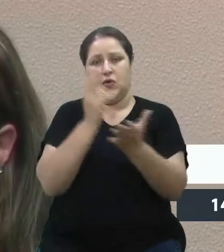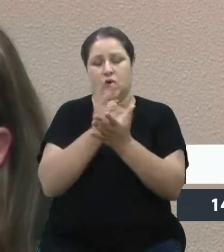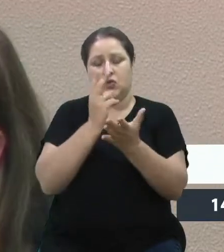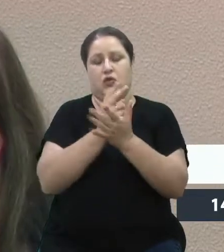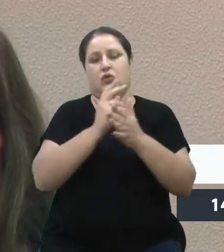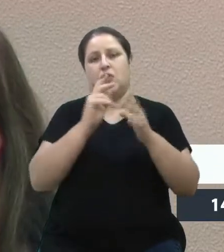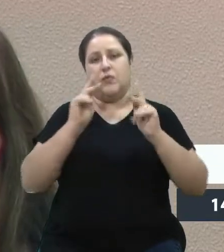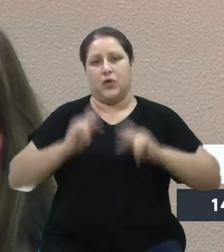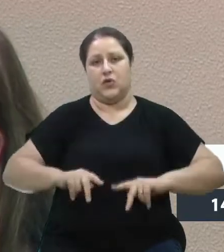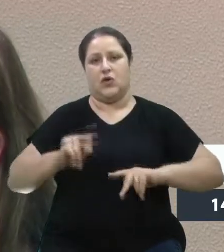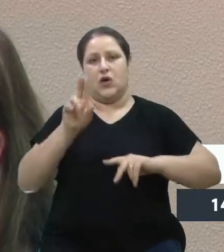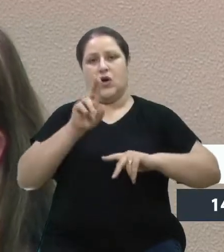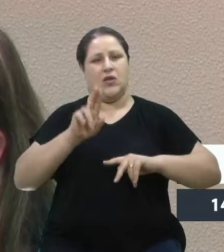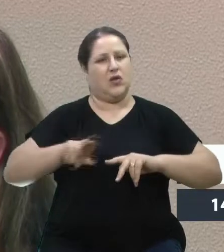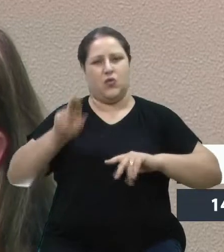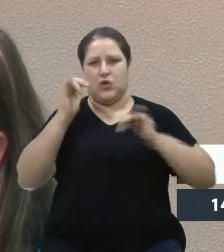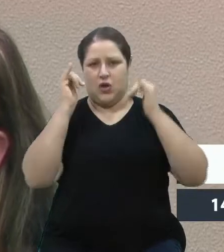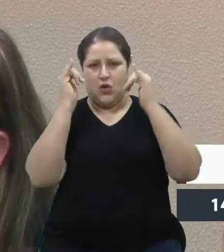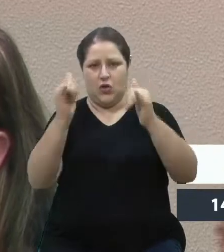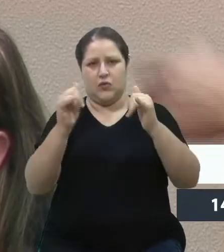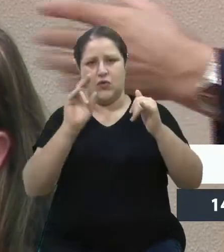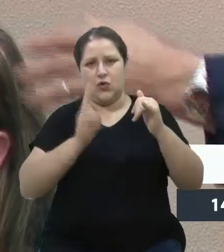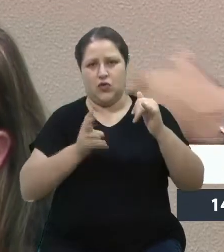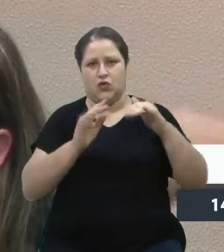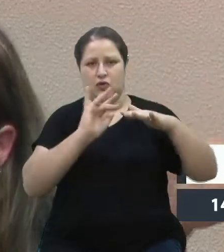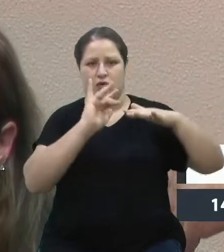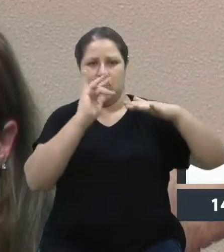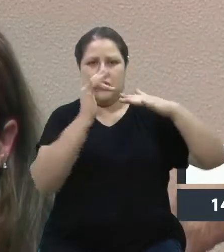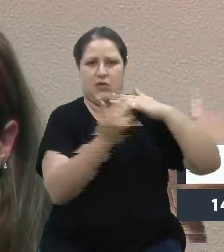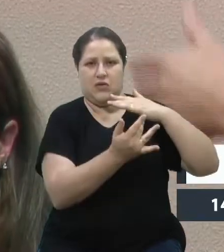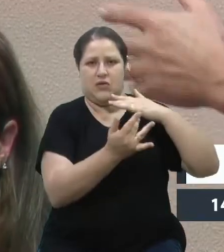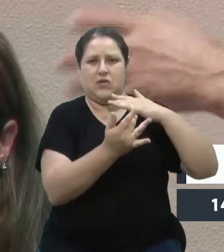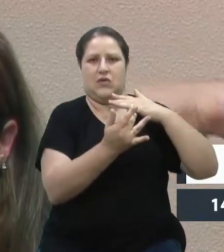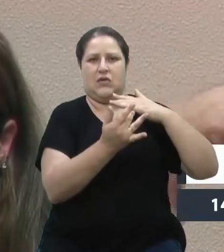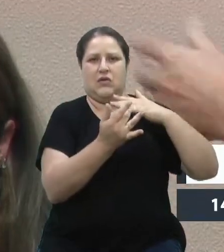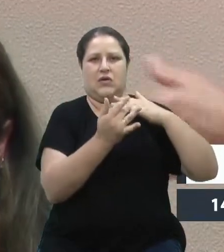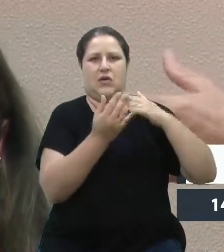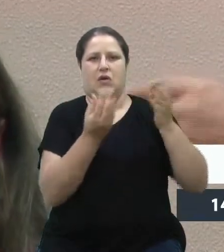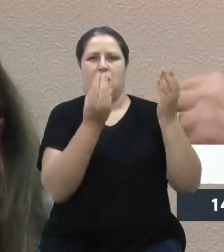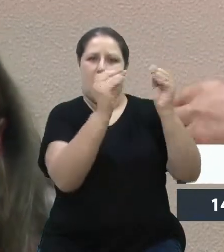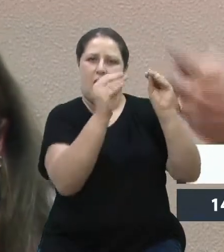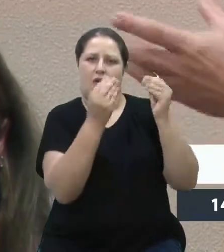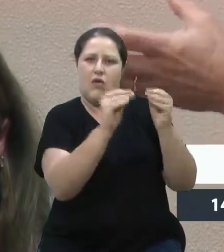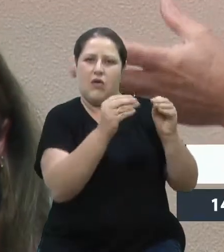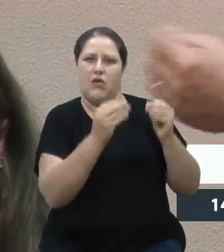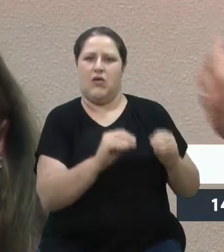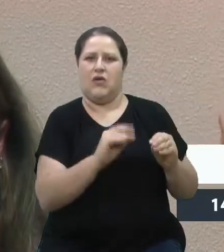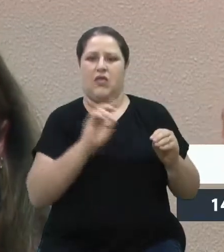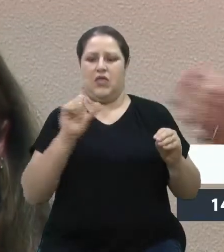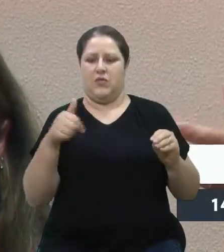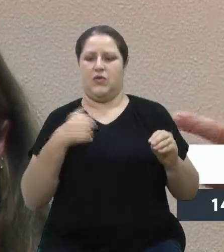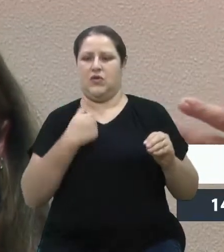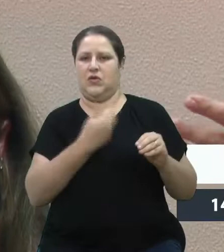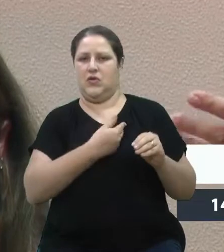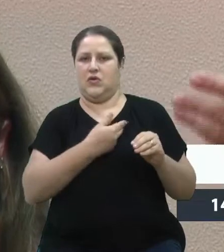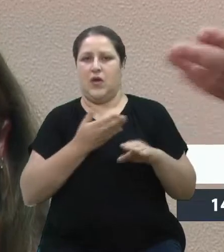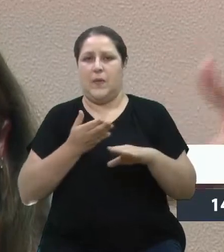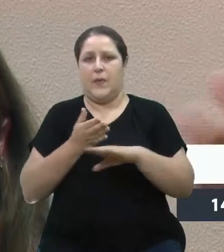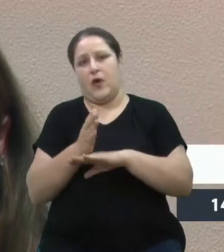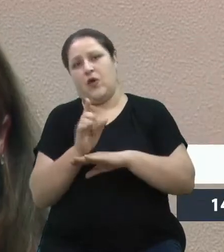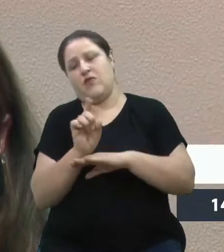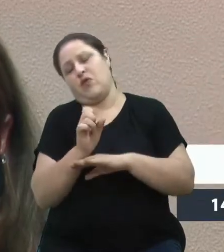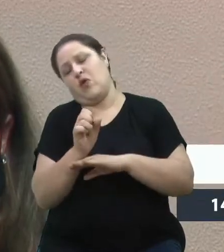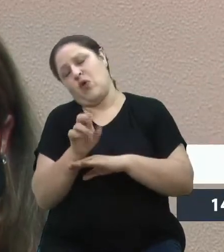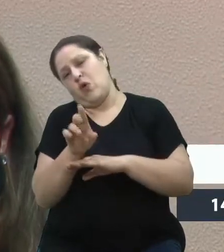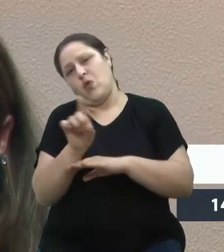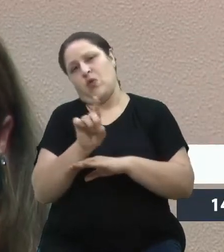como que a gente pós, aprove ou não esse subsídio, veja como para a